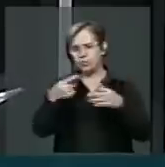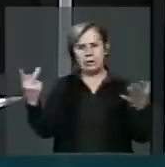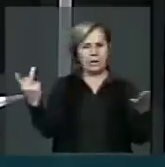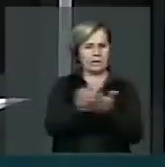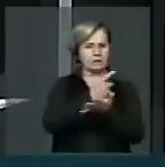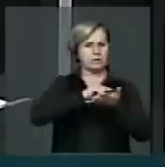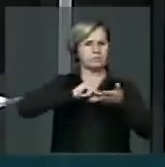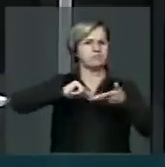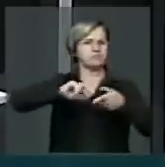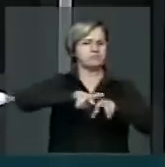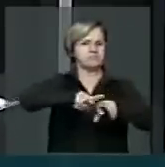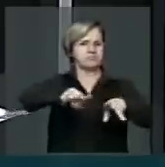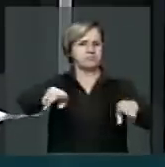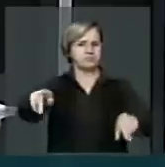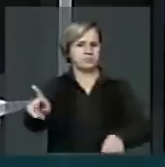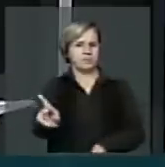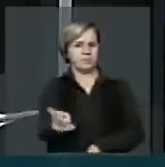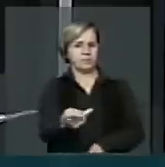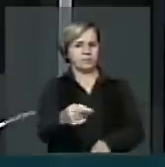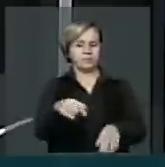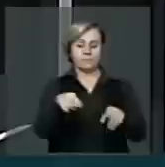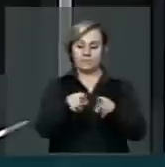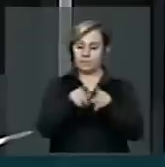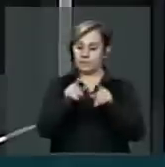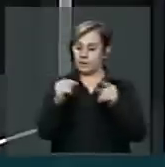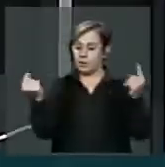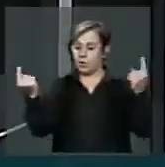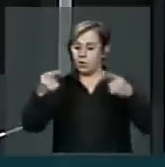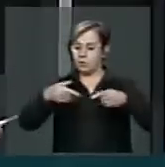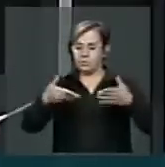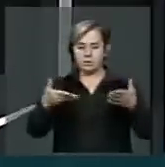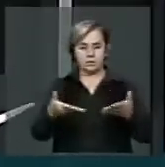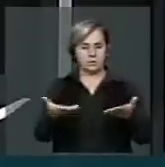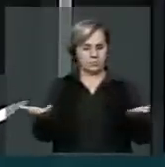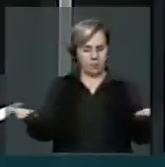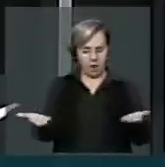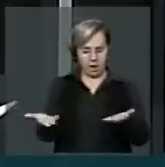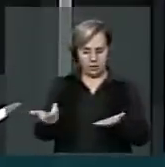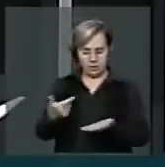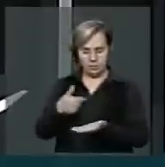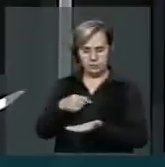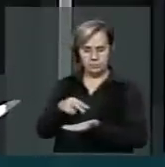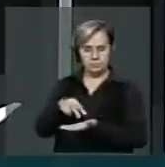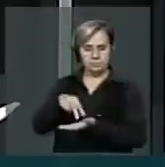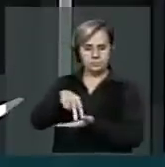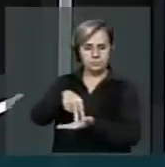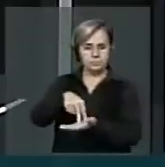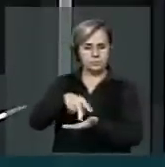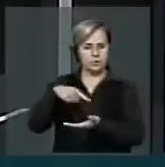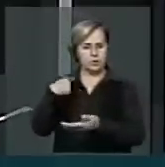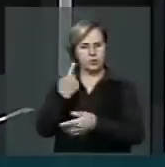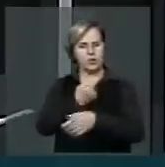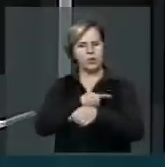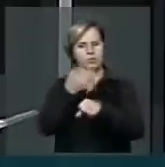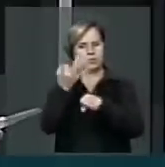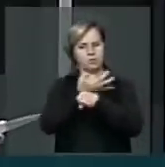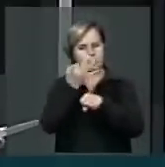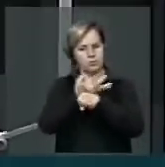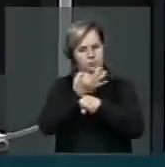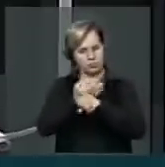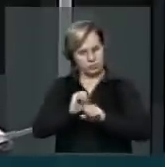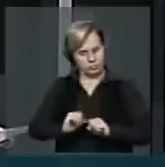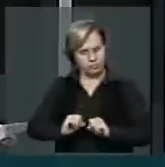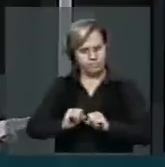e contra isto aqui desta tribuna nós resistimos quando